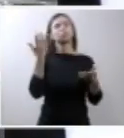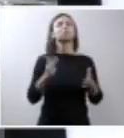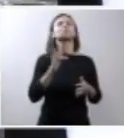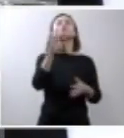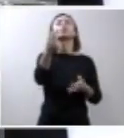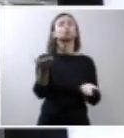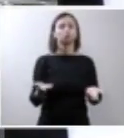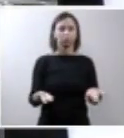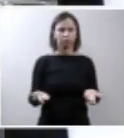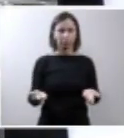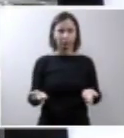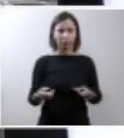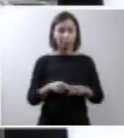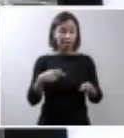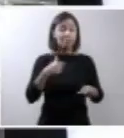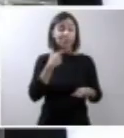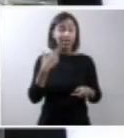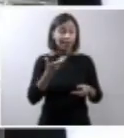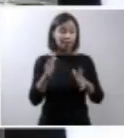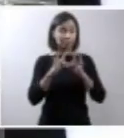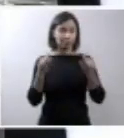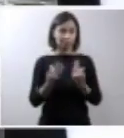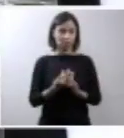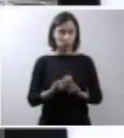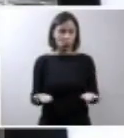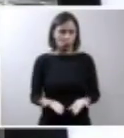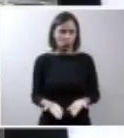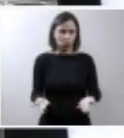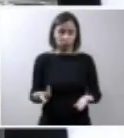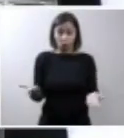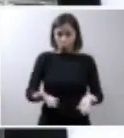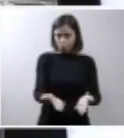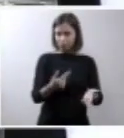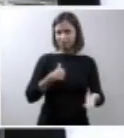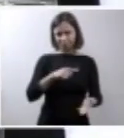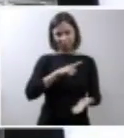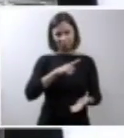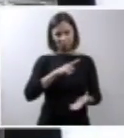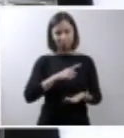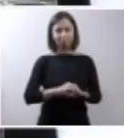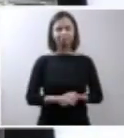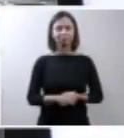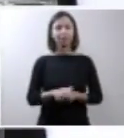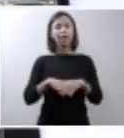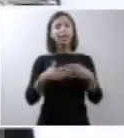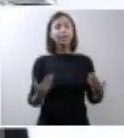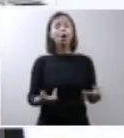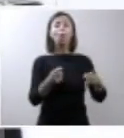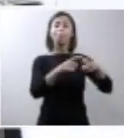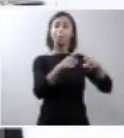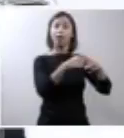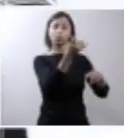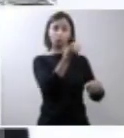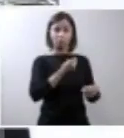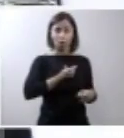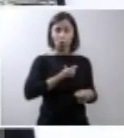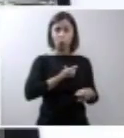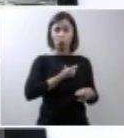futuros. Quer ter uma família, como hoje nós temos. E, então, ele falou para mim, Ailton,